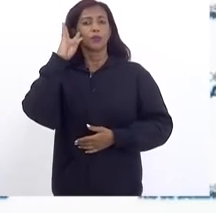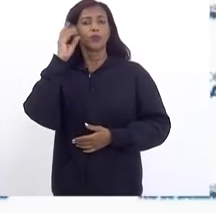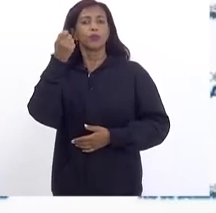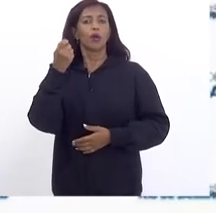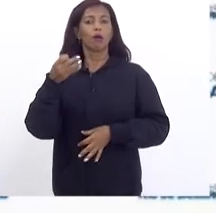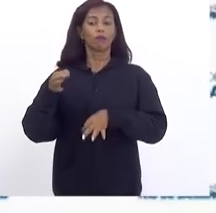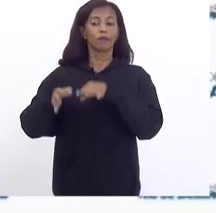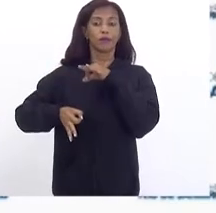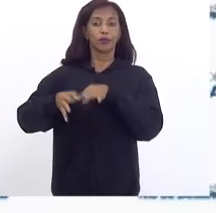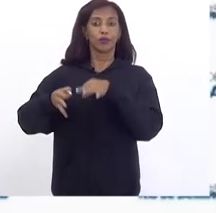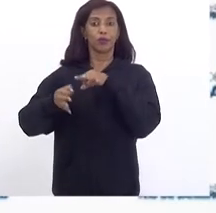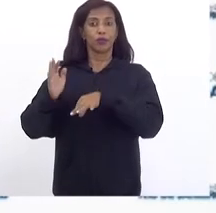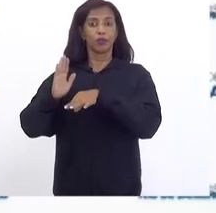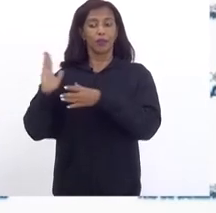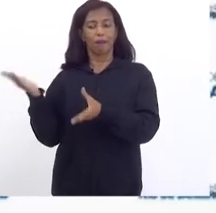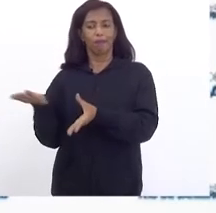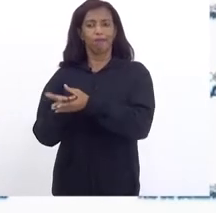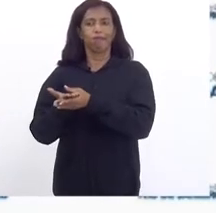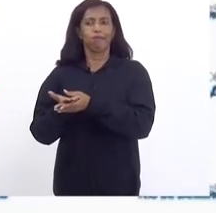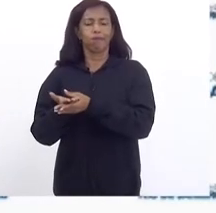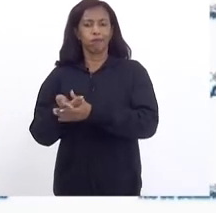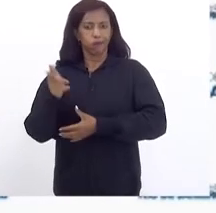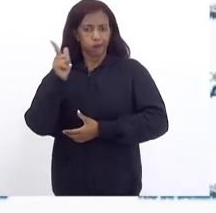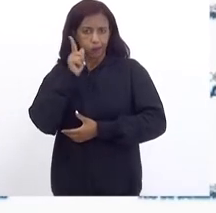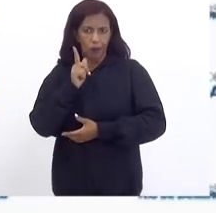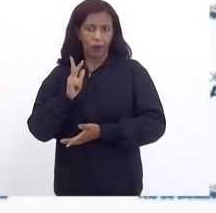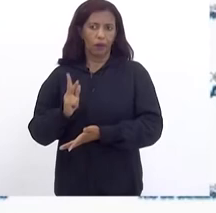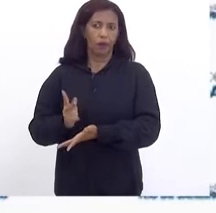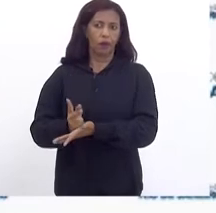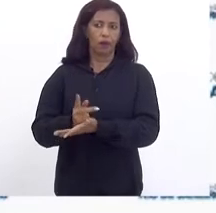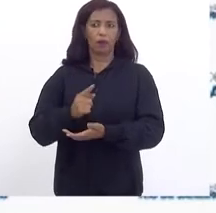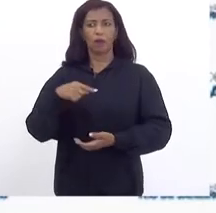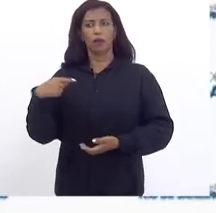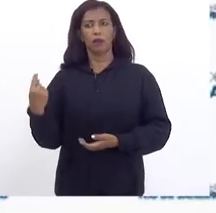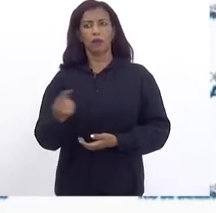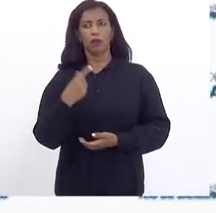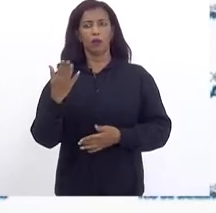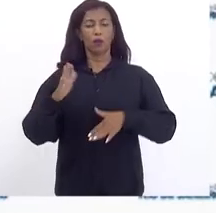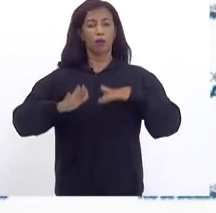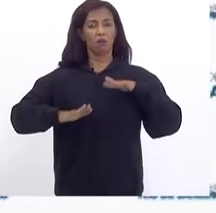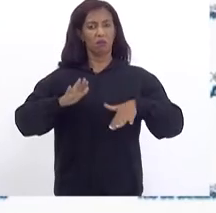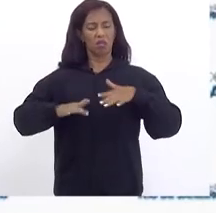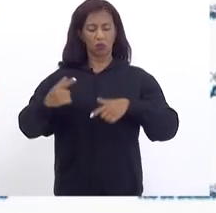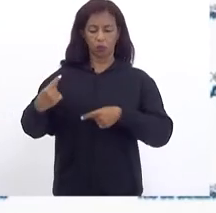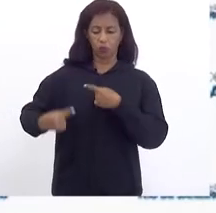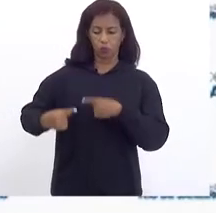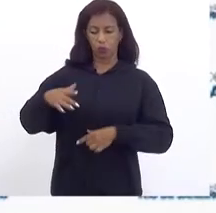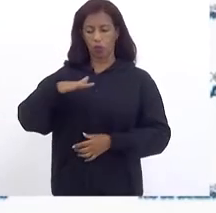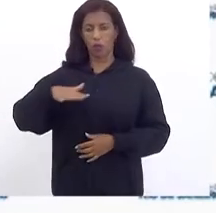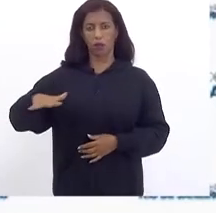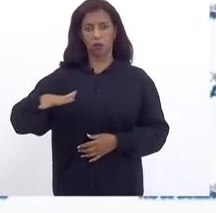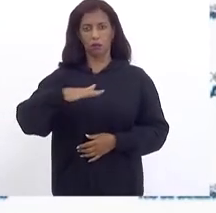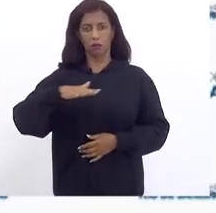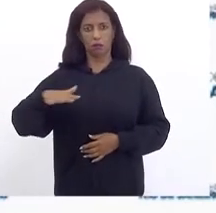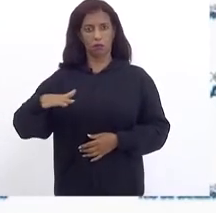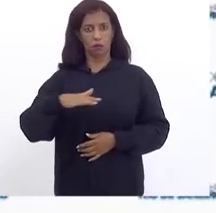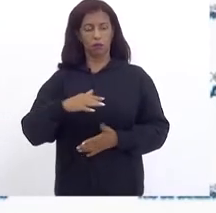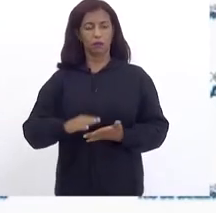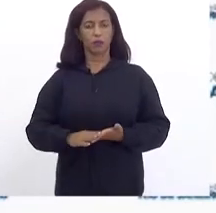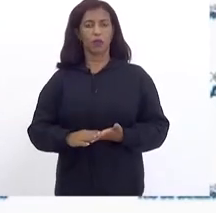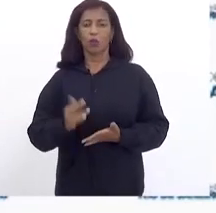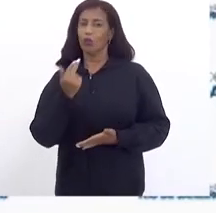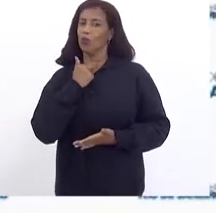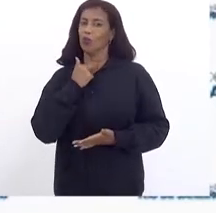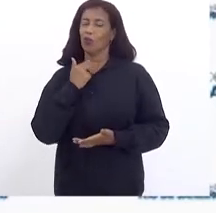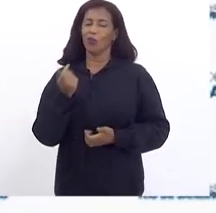Judiciais E Nós Obviamente Ainda que discutamos No âmbito Judiciário Não